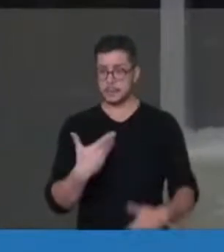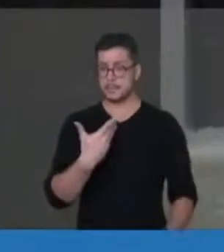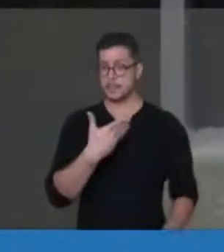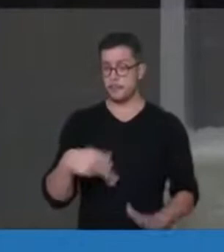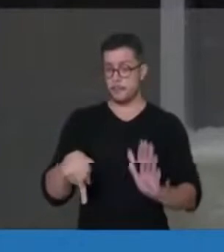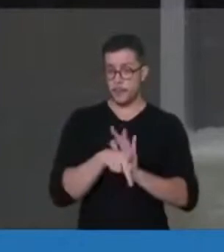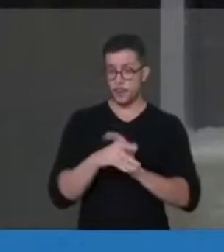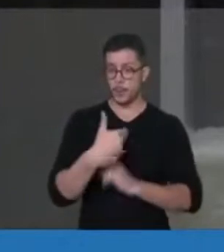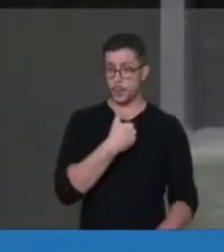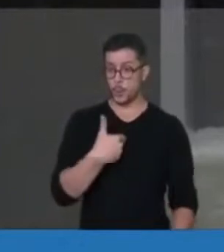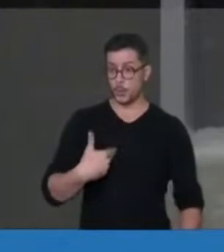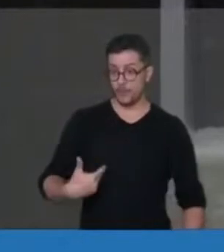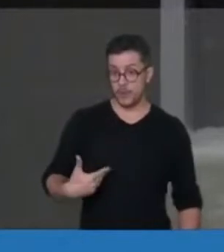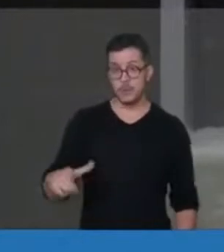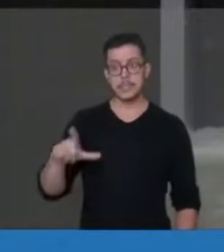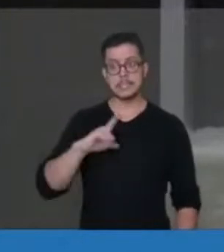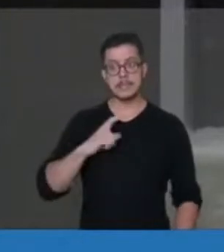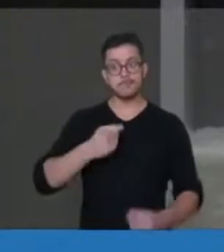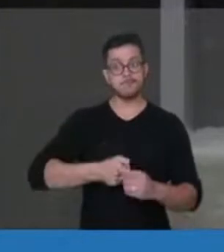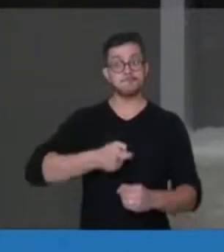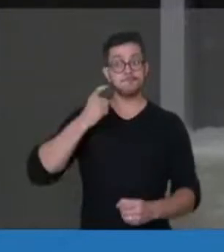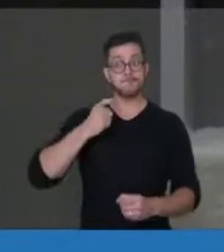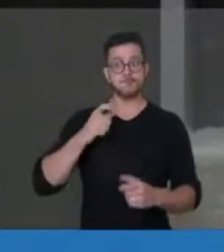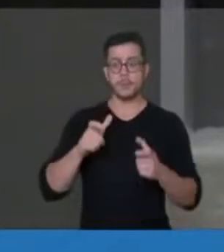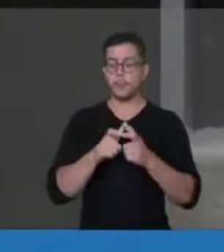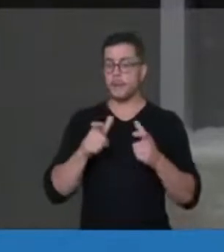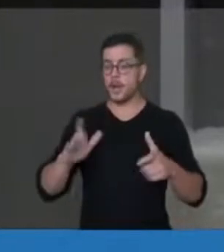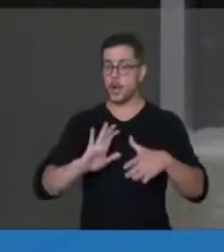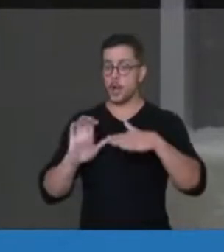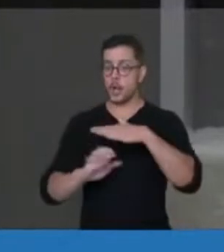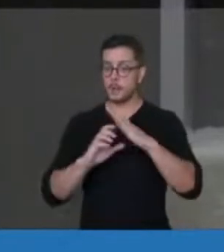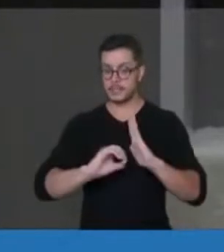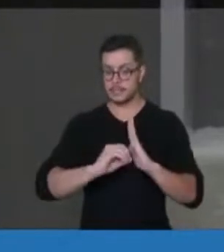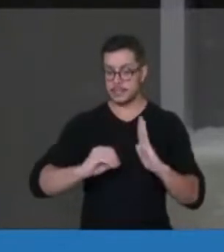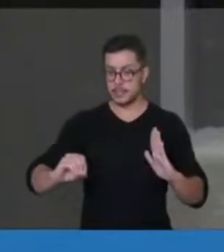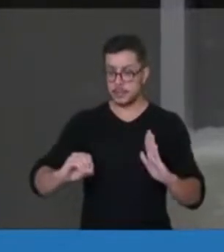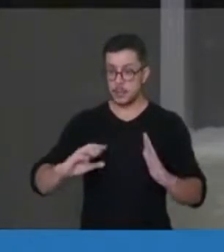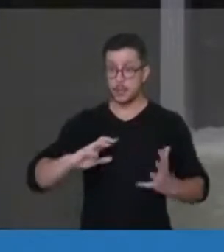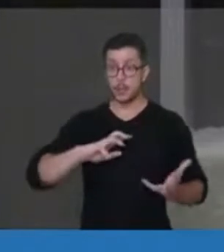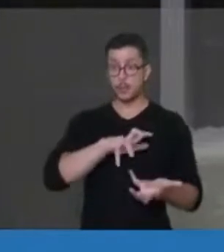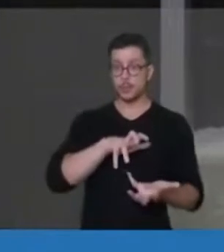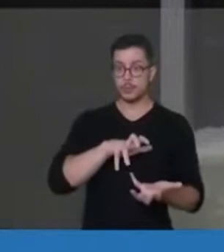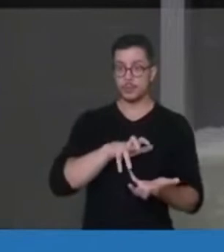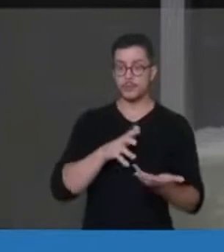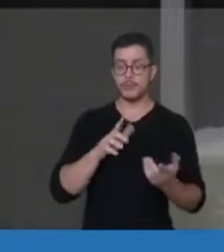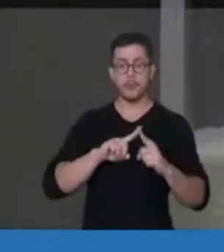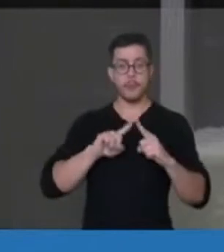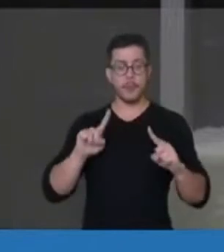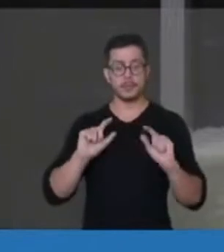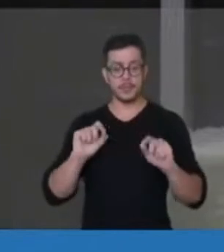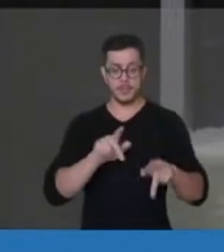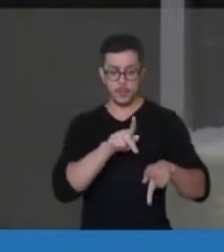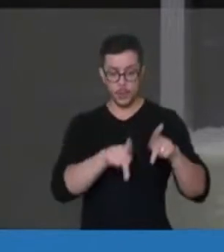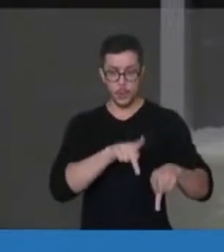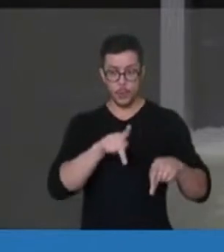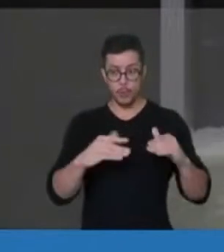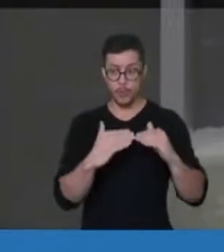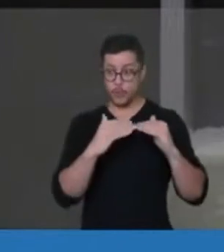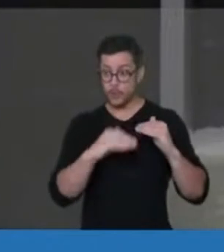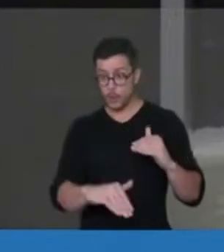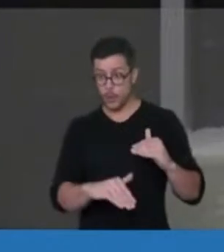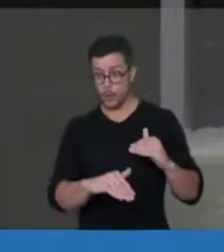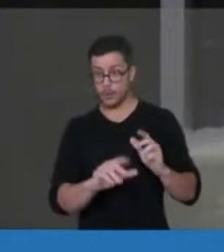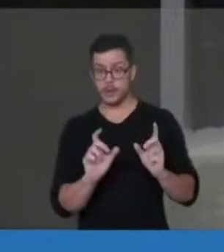do mundo, que vem sendo votada a toque de caixa, desrespeitando a vontade da população, que é contrária à privatização da Sabesp.